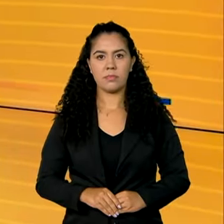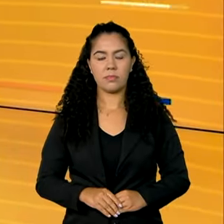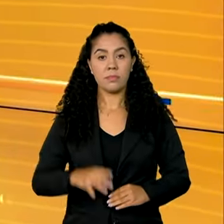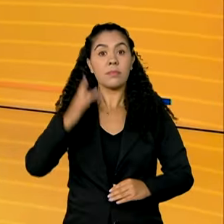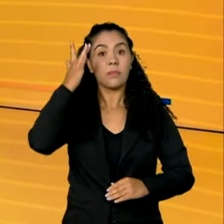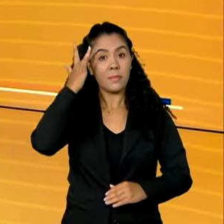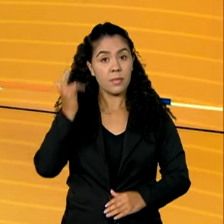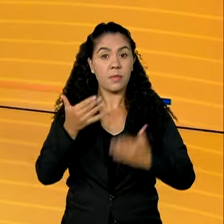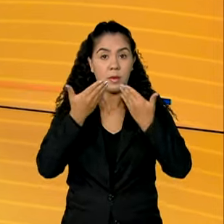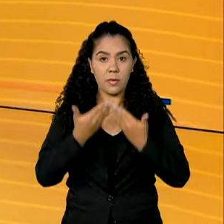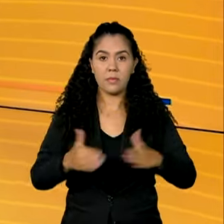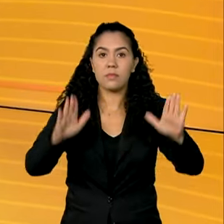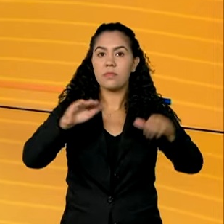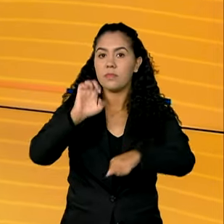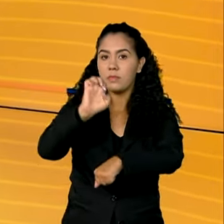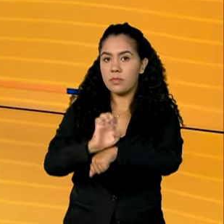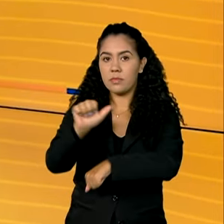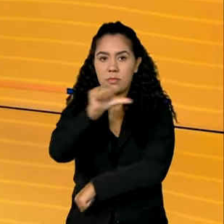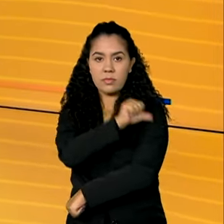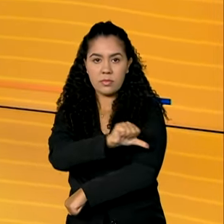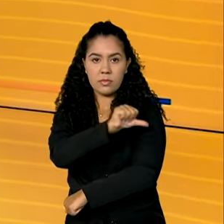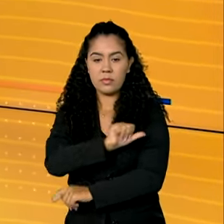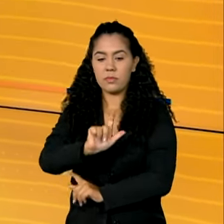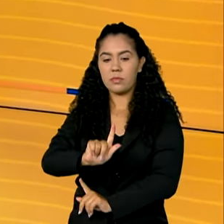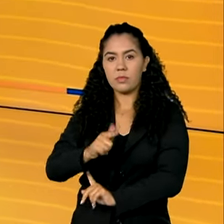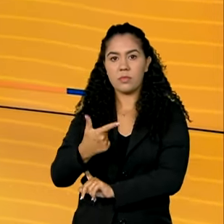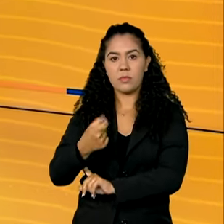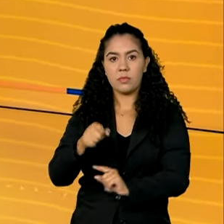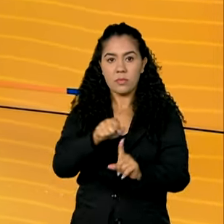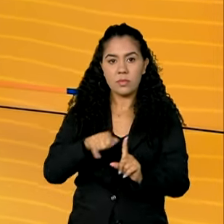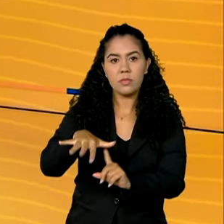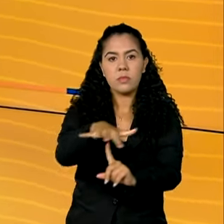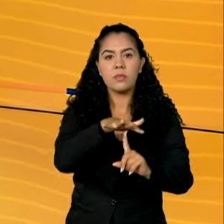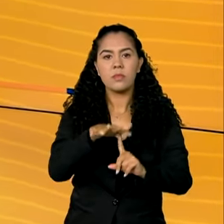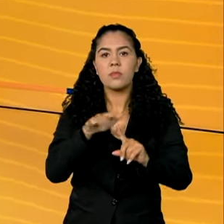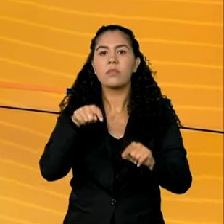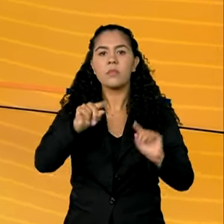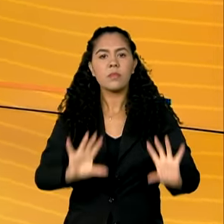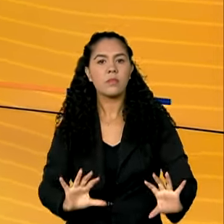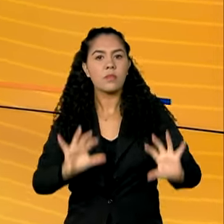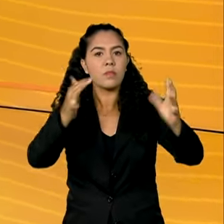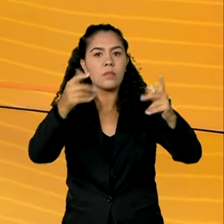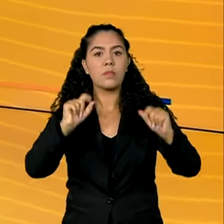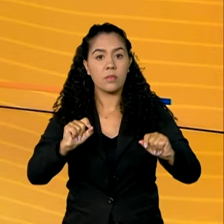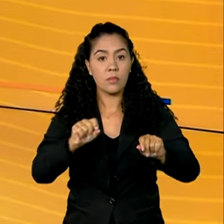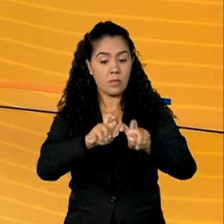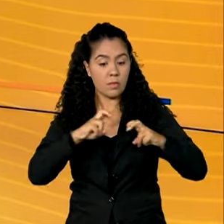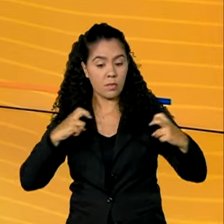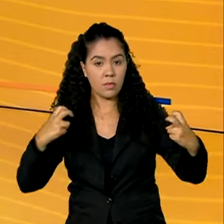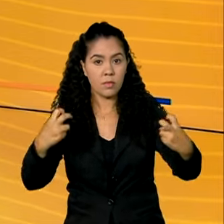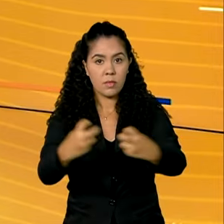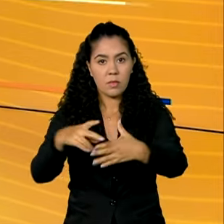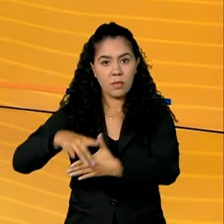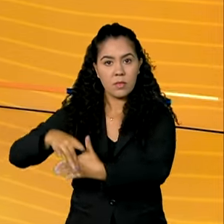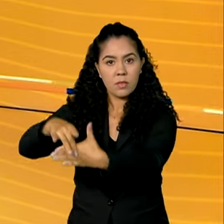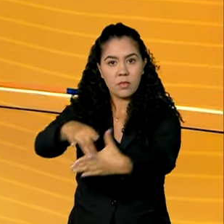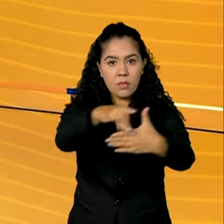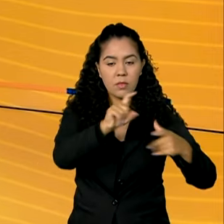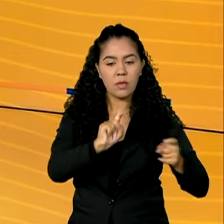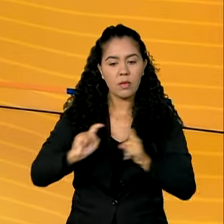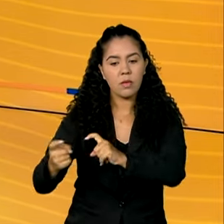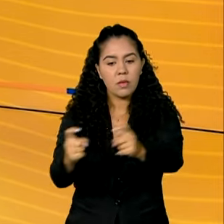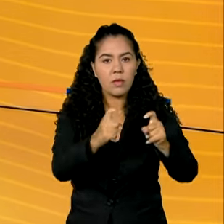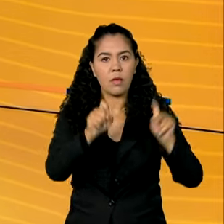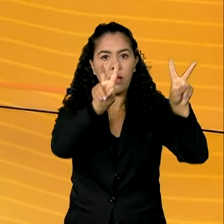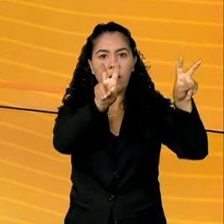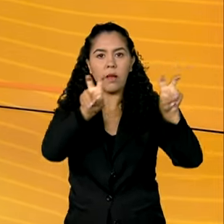Começa amanhã no Rio, o G20 Social. O evento antecede a cúpula de líderes e reúne movimentos sociais para